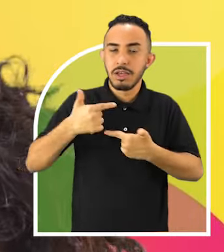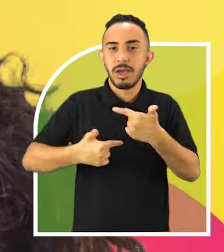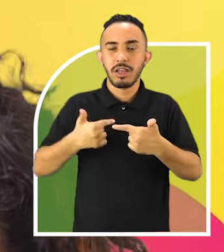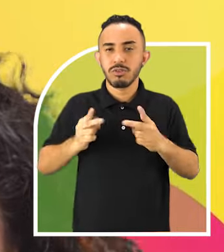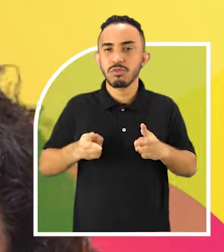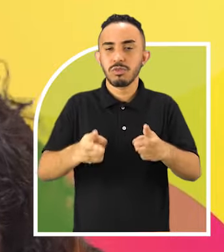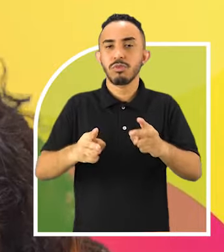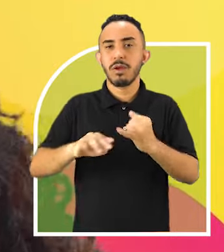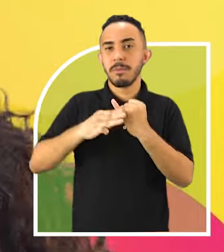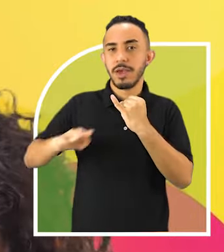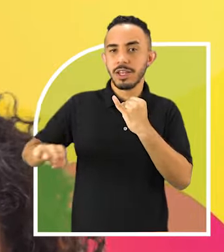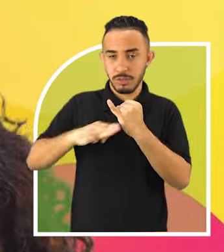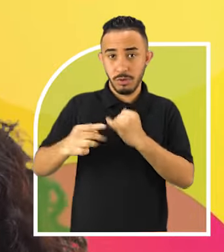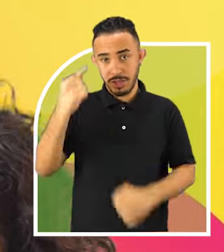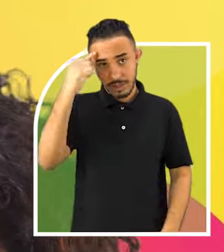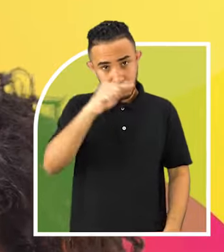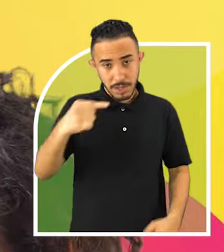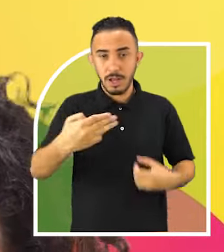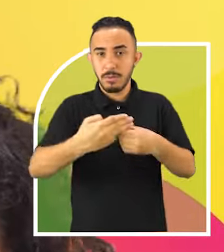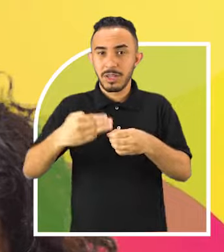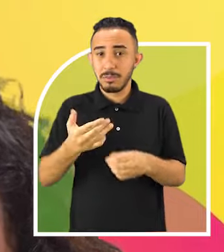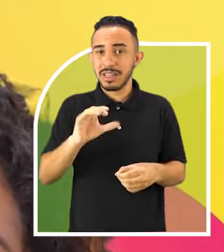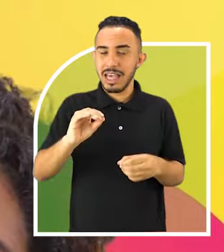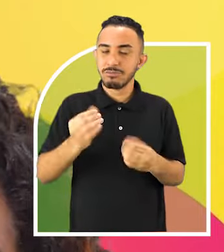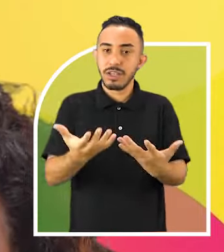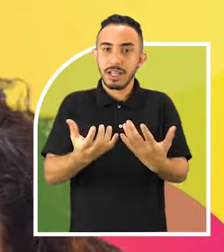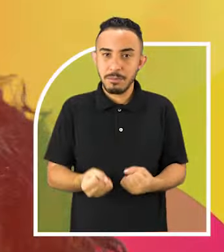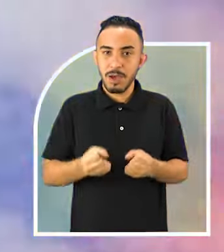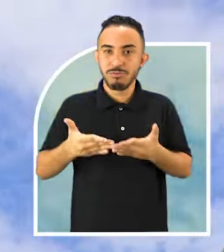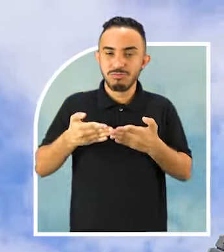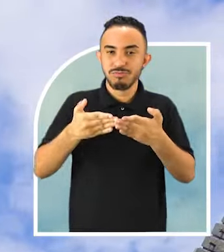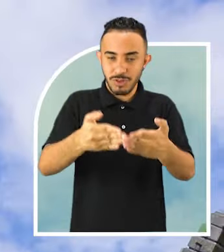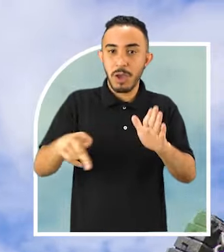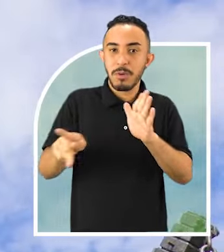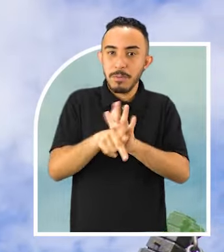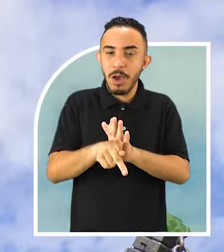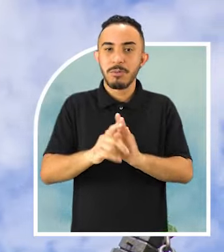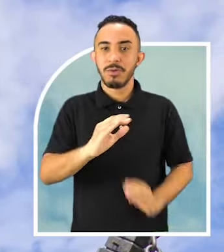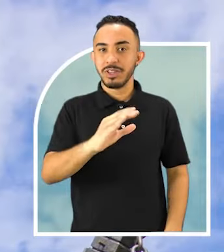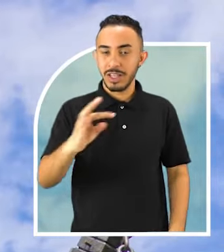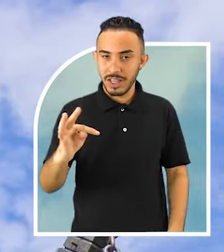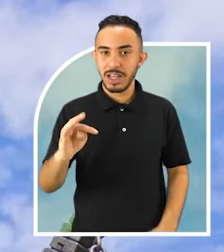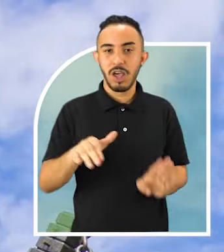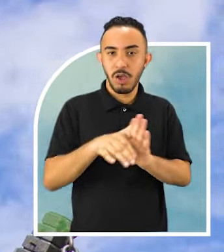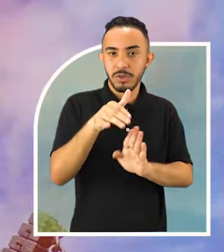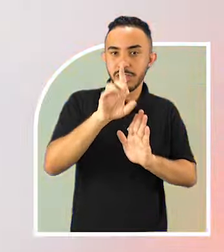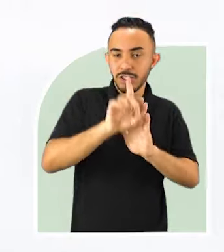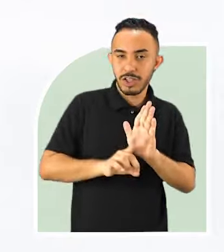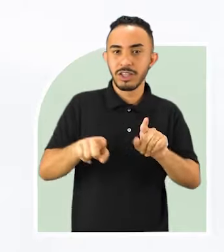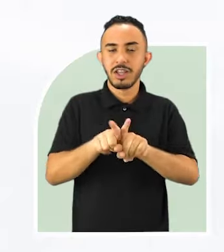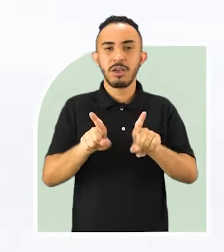trabalhando pelo Marajó. Nesta semana, 10 municípios foram contemplados com lanchas destinadas aos conselhos tutelares,